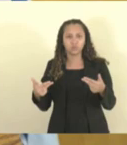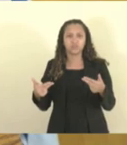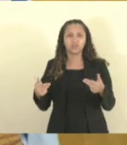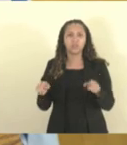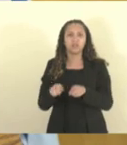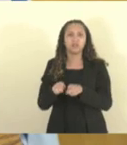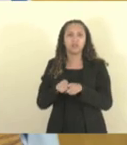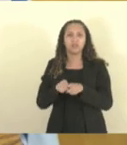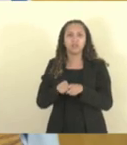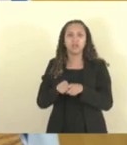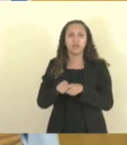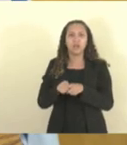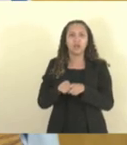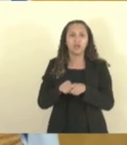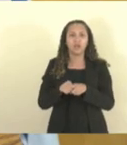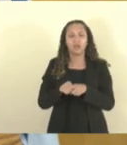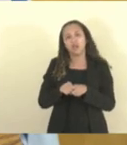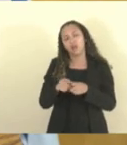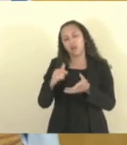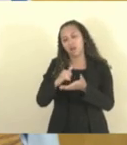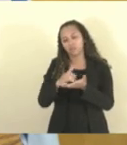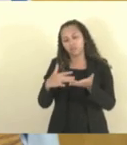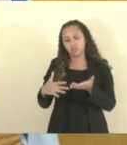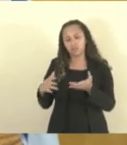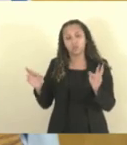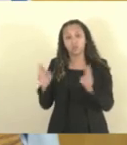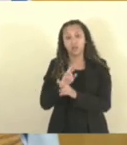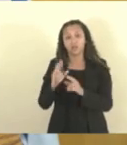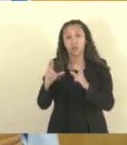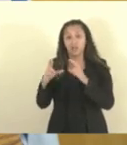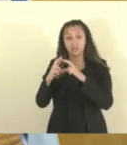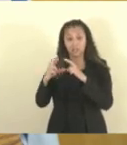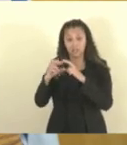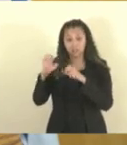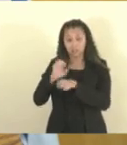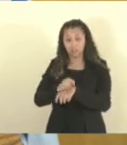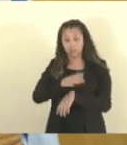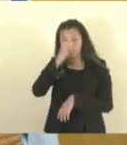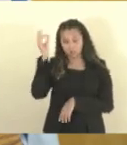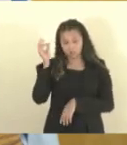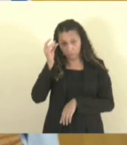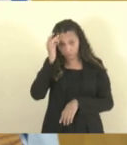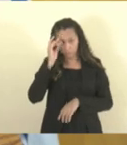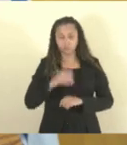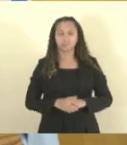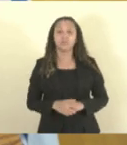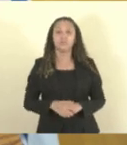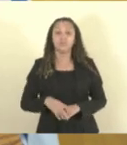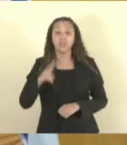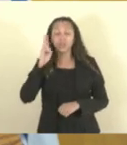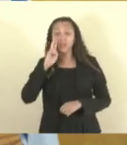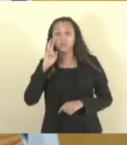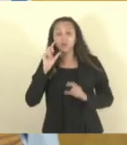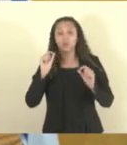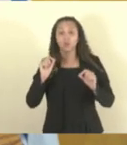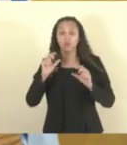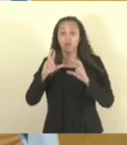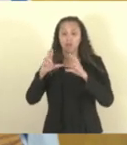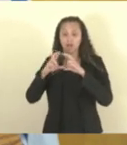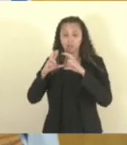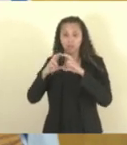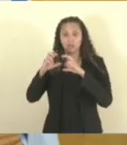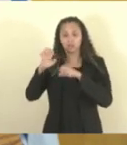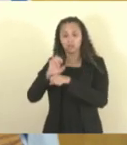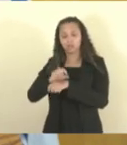desenvolvidas atividades inerentes à reciclagem do Estado do Espírito Santo. Lembrando que a reciclagem é muito importante,